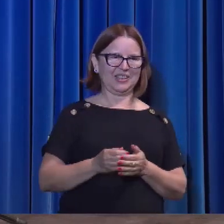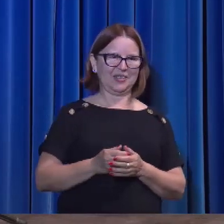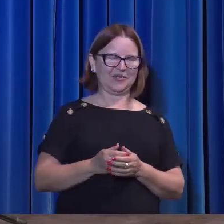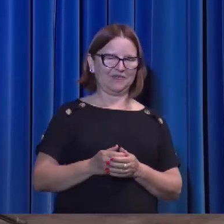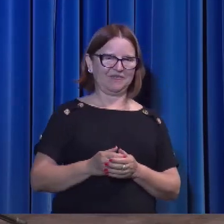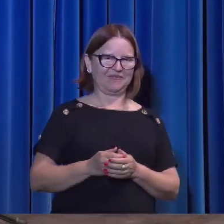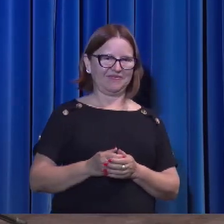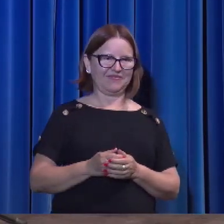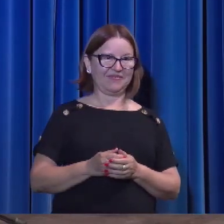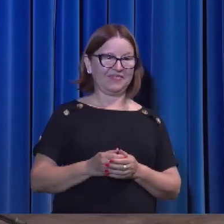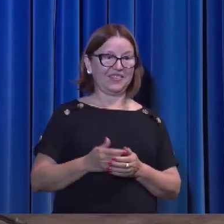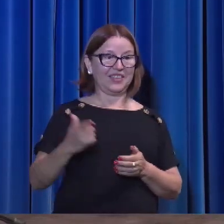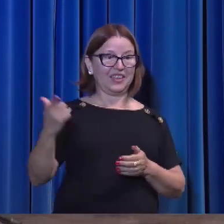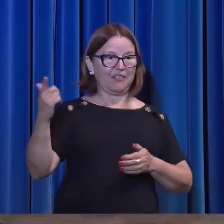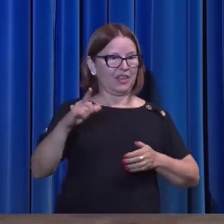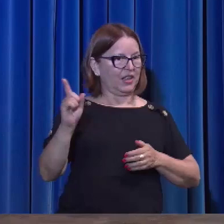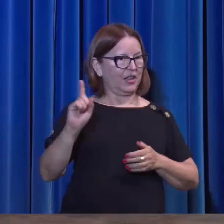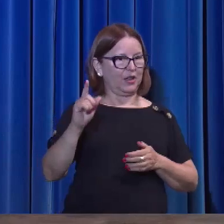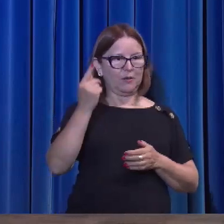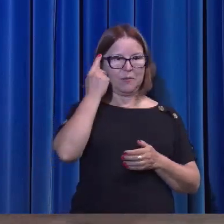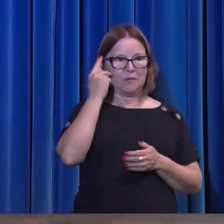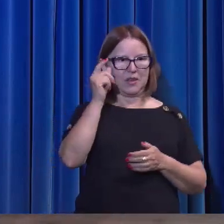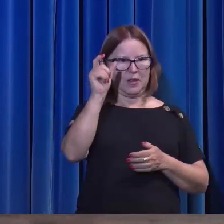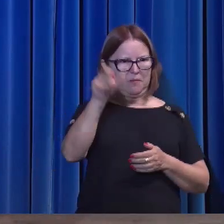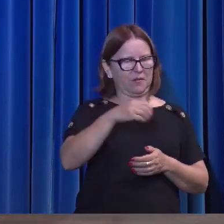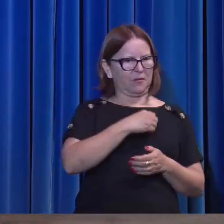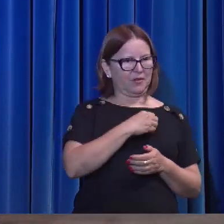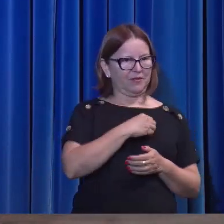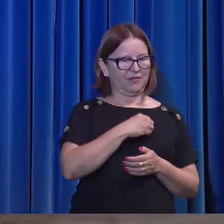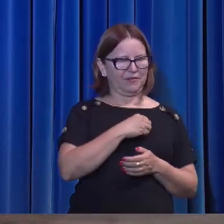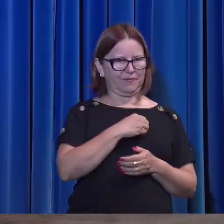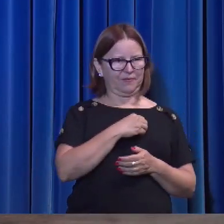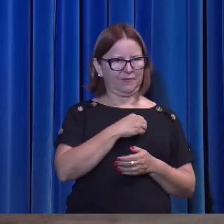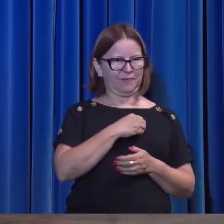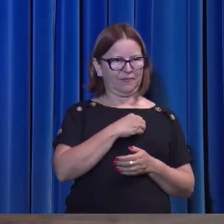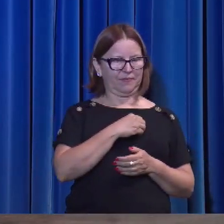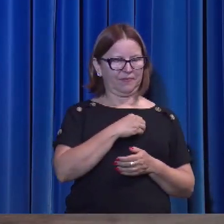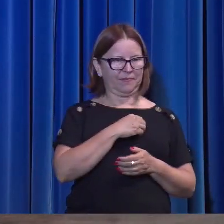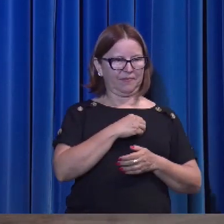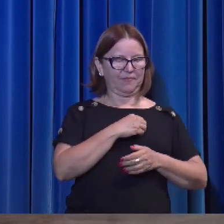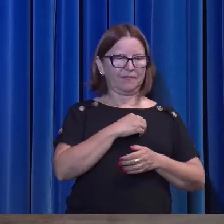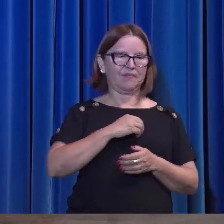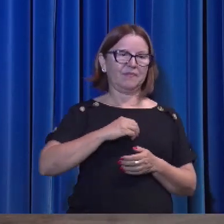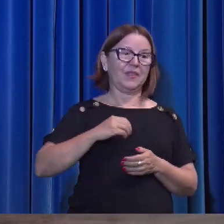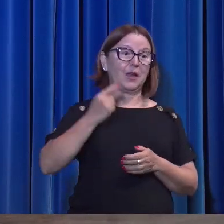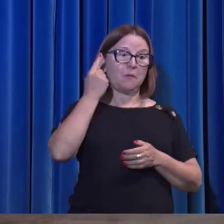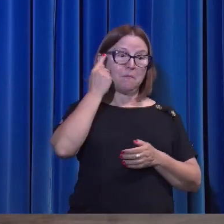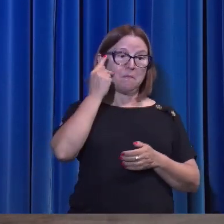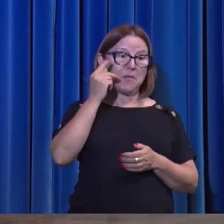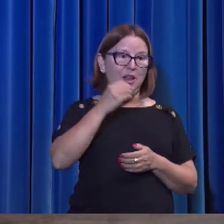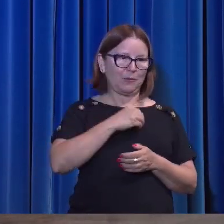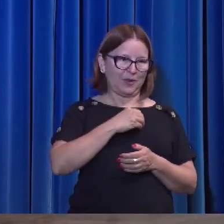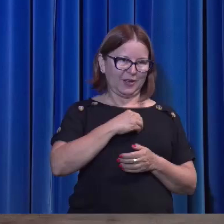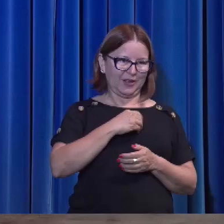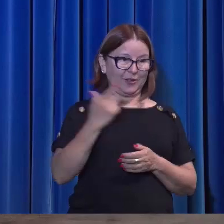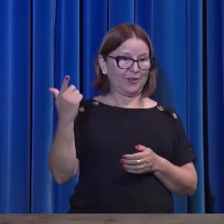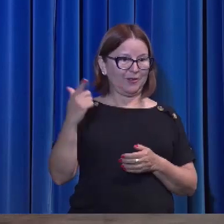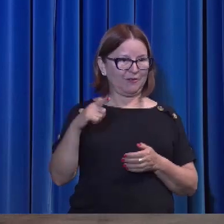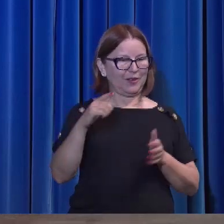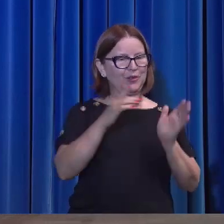Ele vem não para o pecador. Para o pecador é Jesus. É o advogado do pecado.